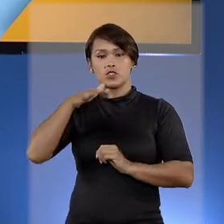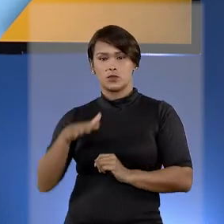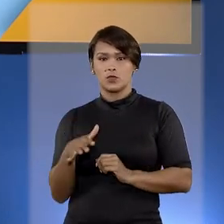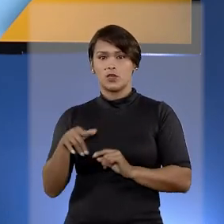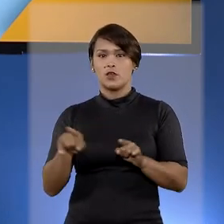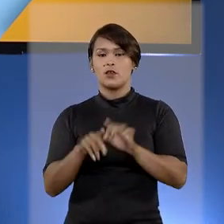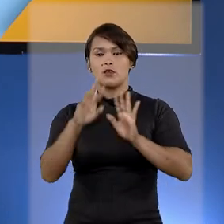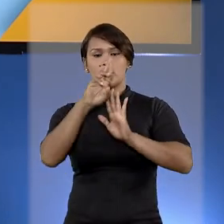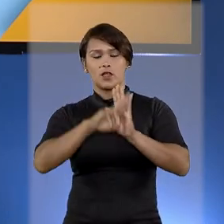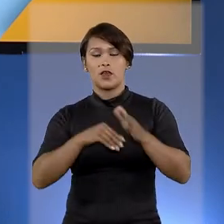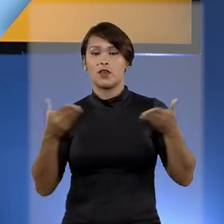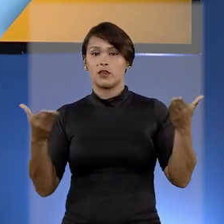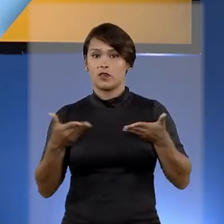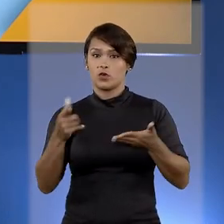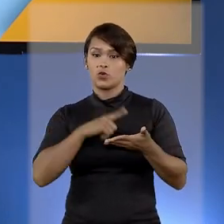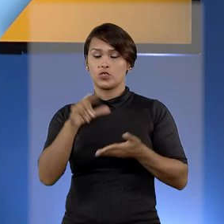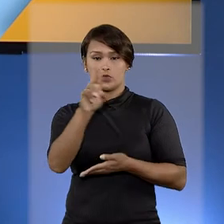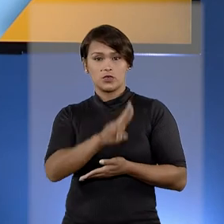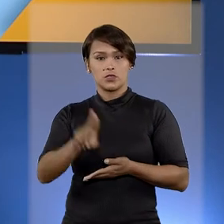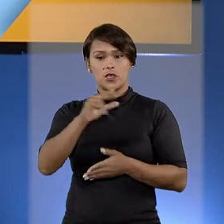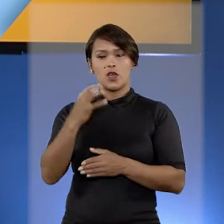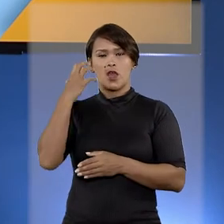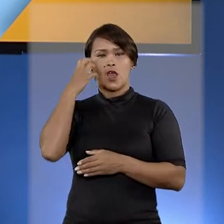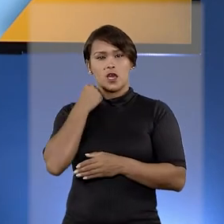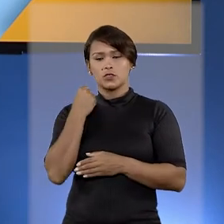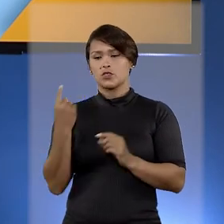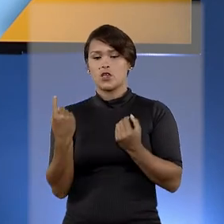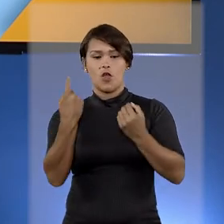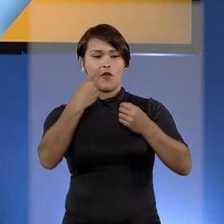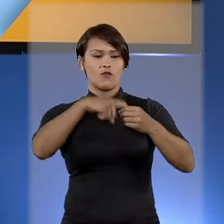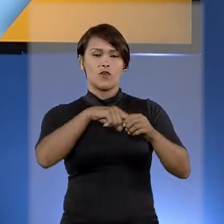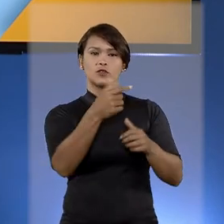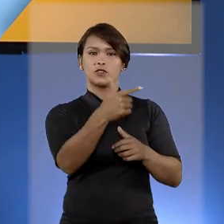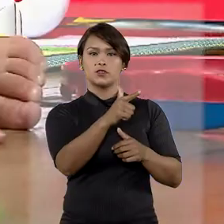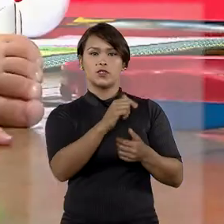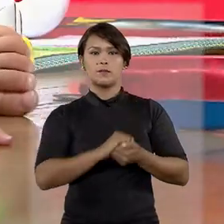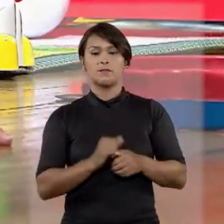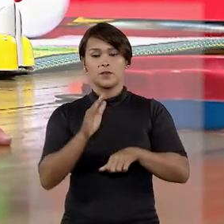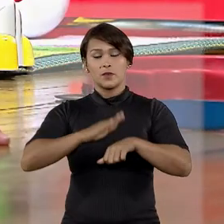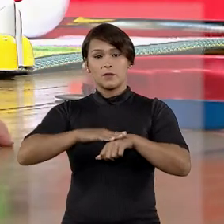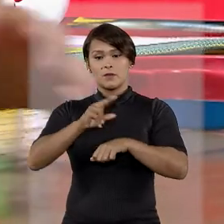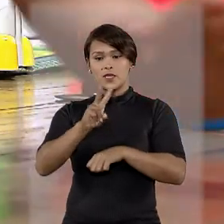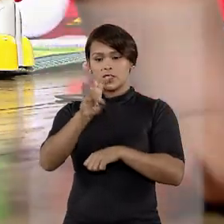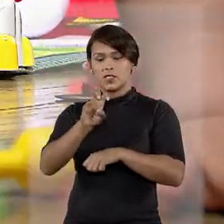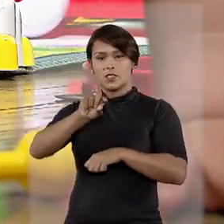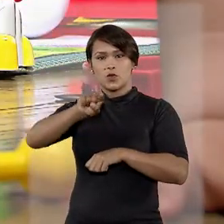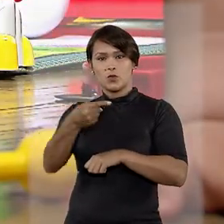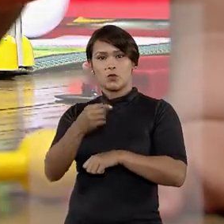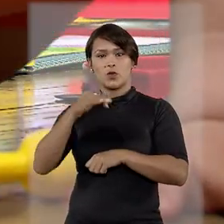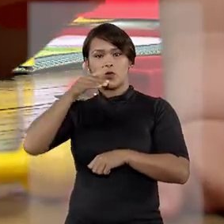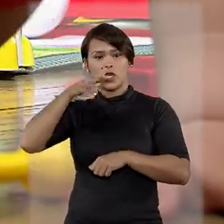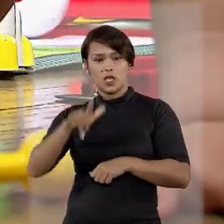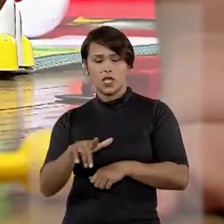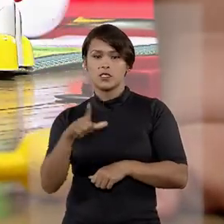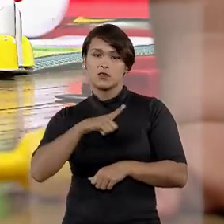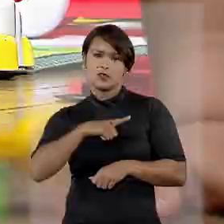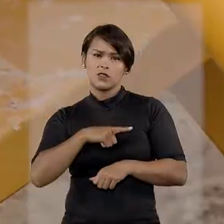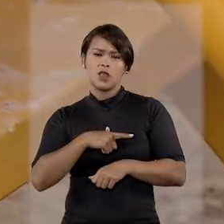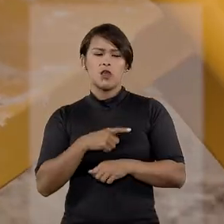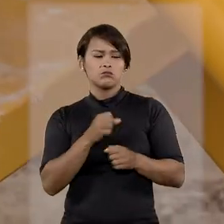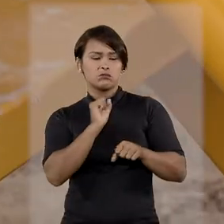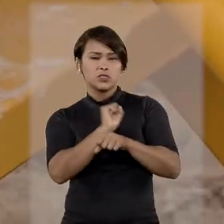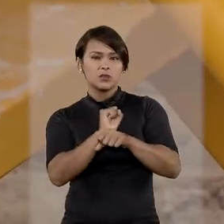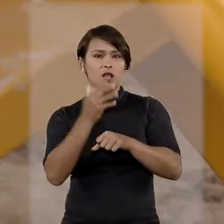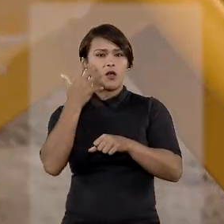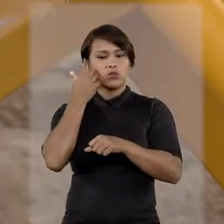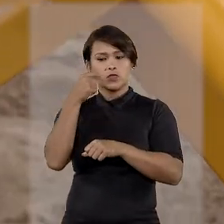Menores. Pela regra atual, a adoção é um ato irrevogável. Mais de 5 mil crianças estão disponíveis